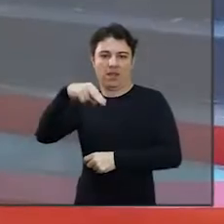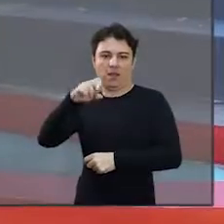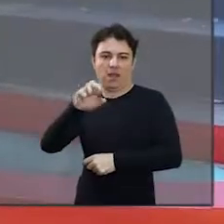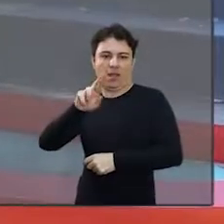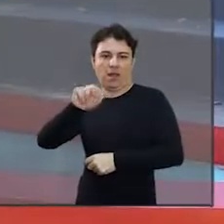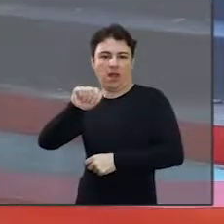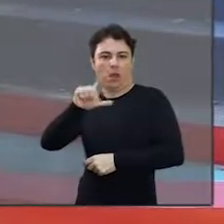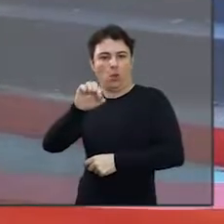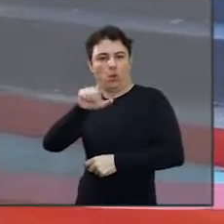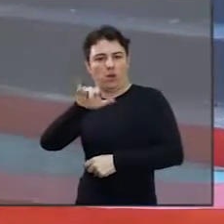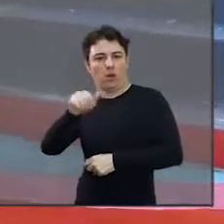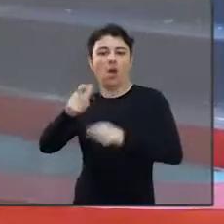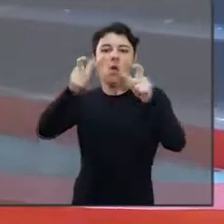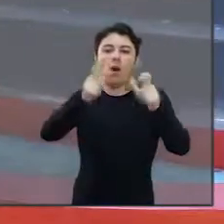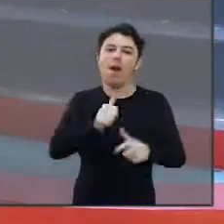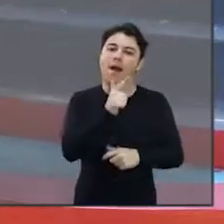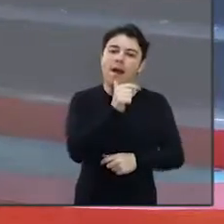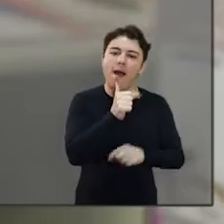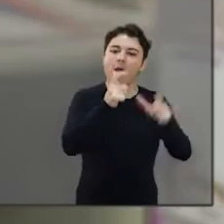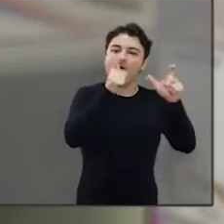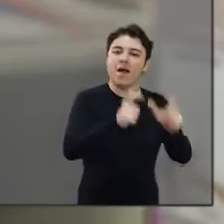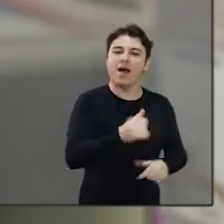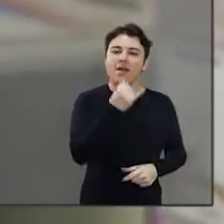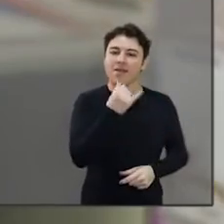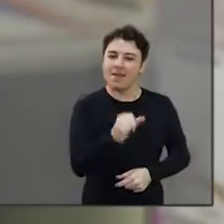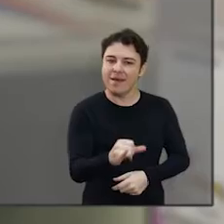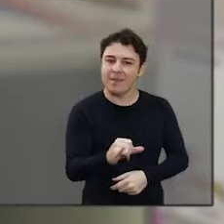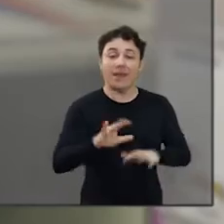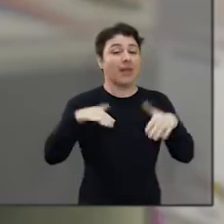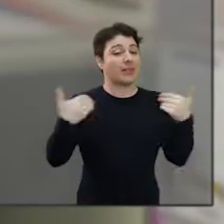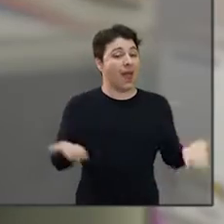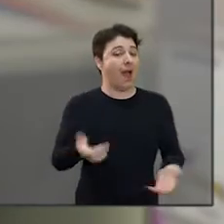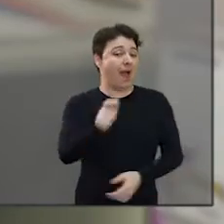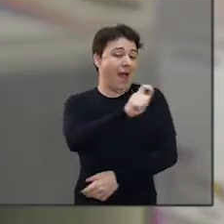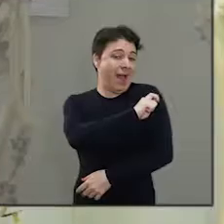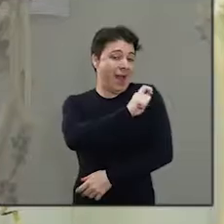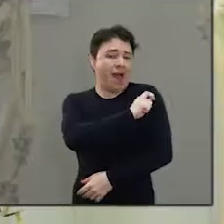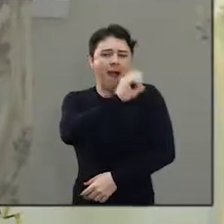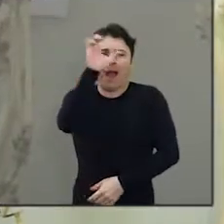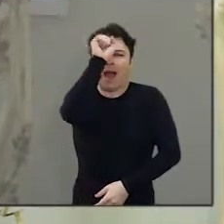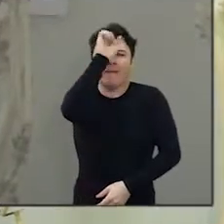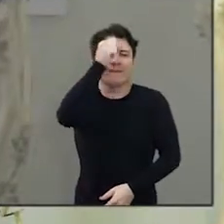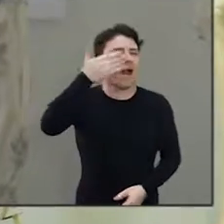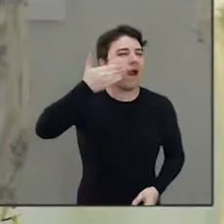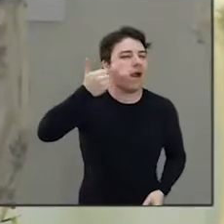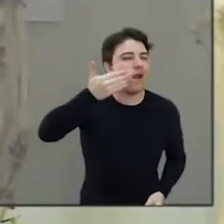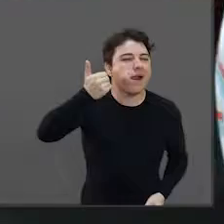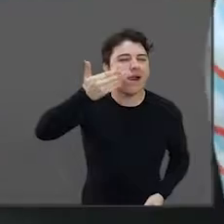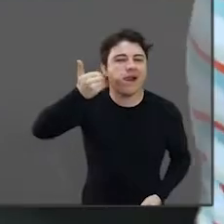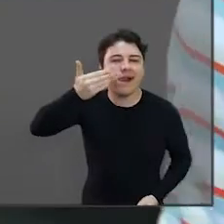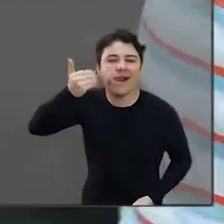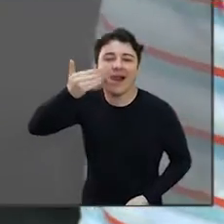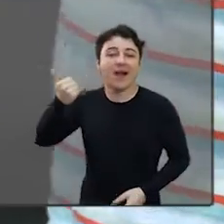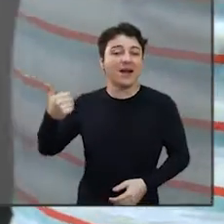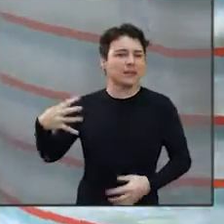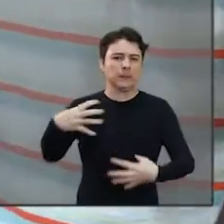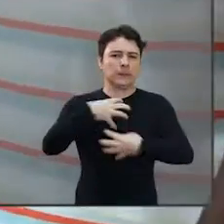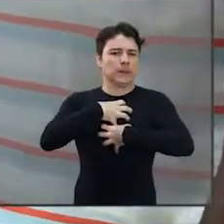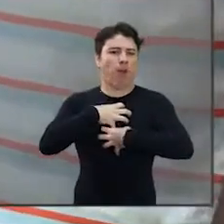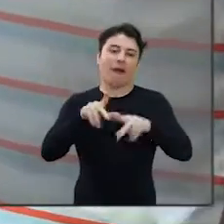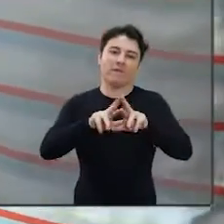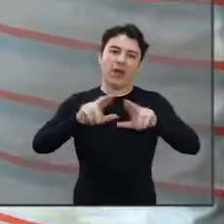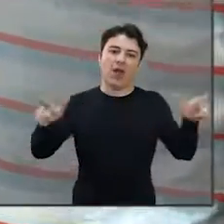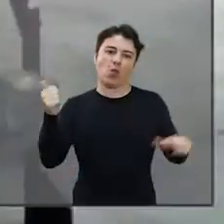mineralogia, recursos hídricos e também de energias renováveis. Então, o aluno, ele vem aqui e de uma forma